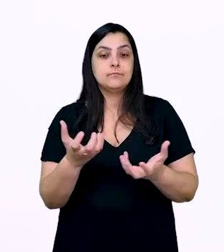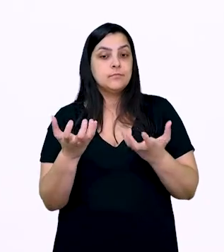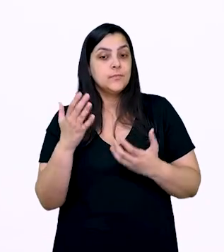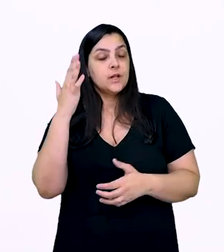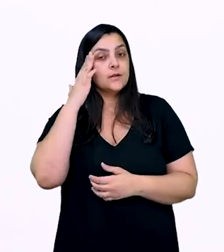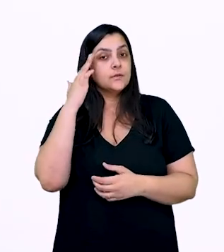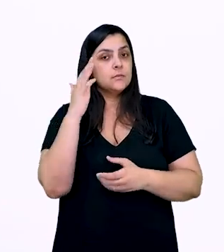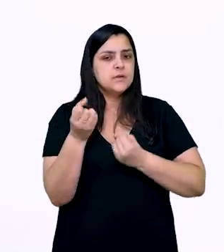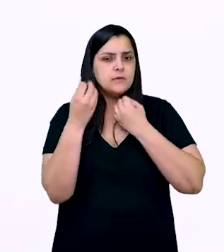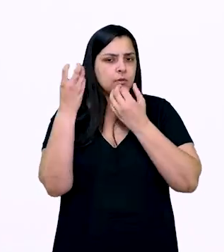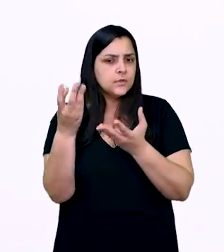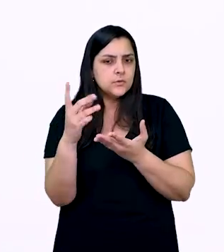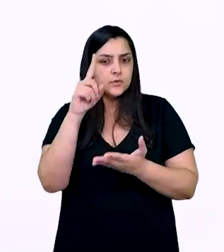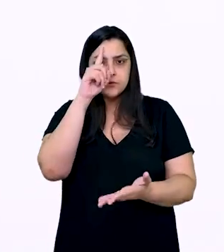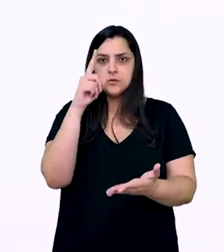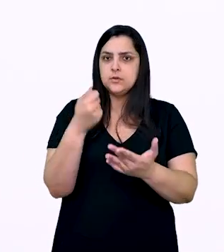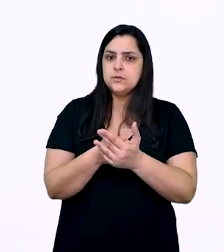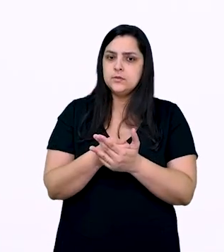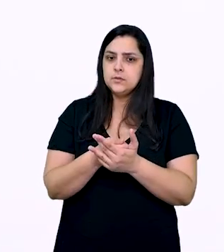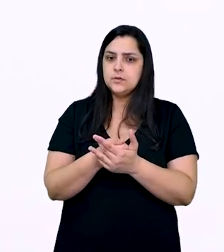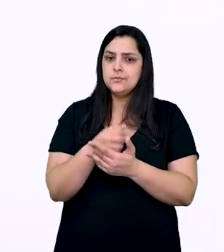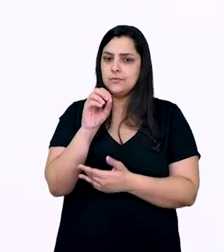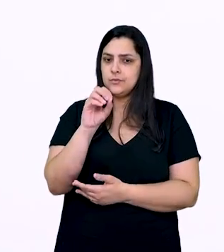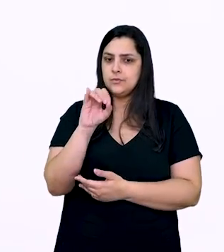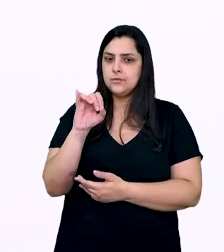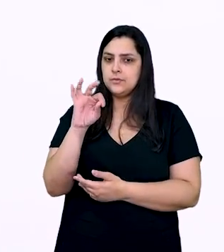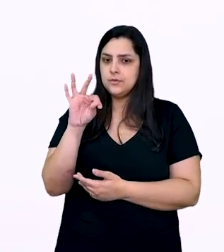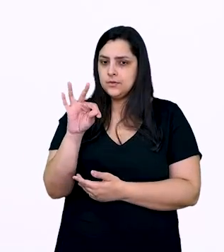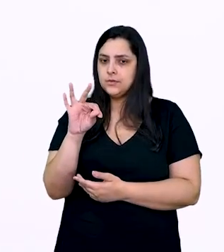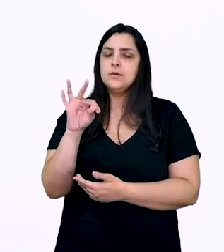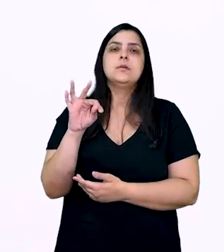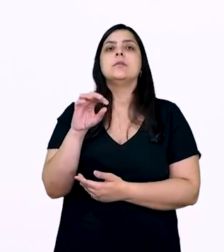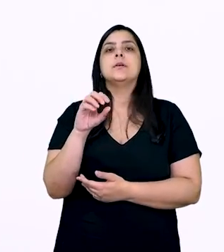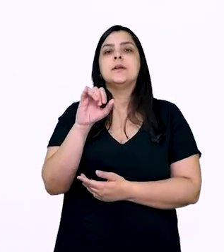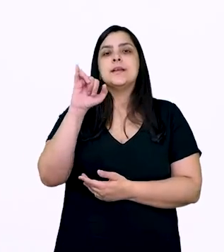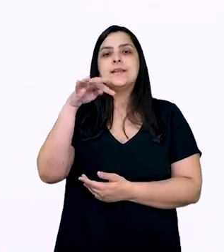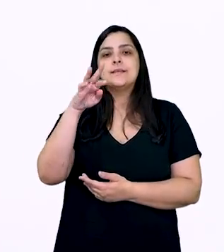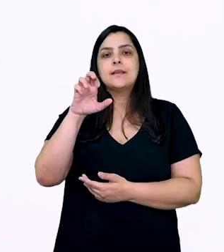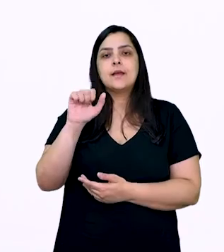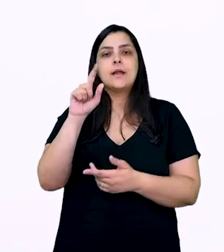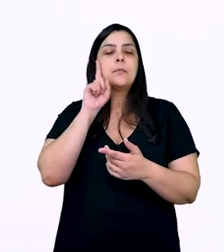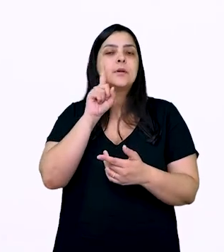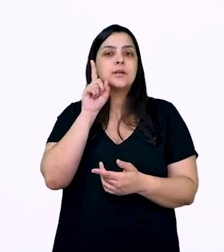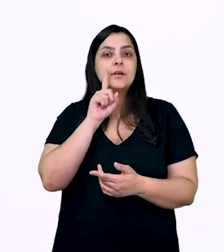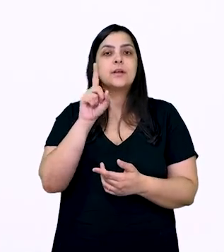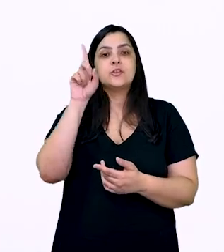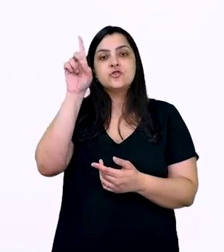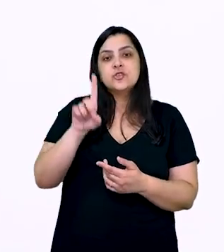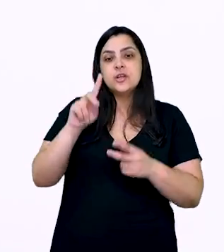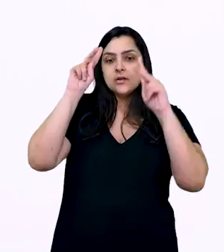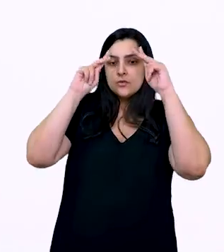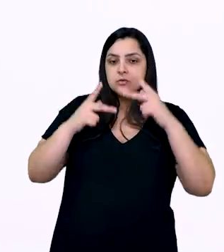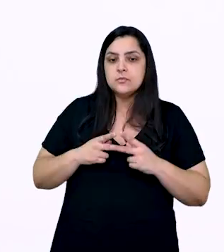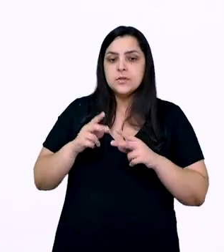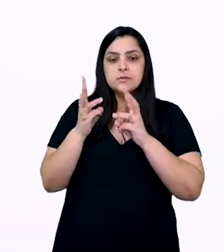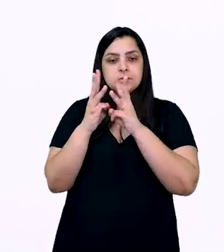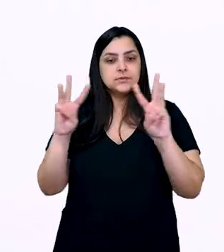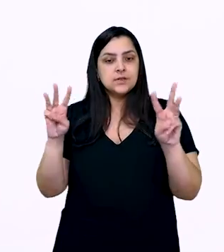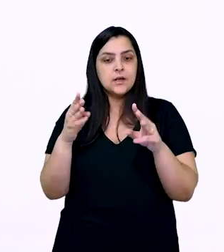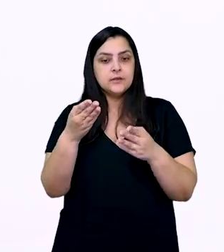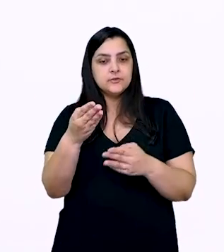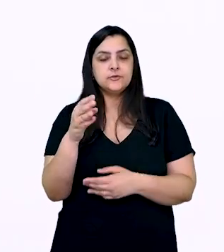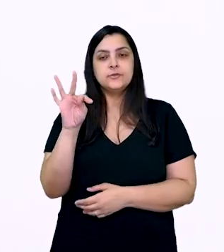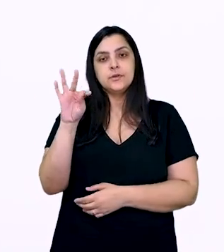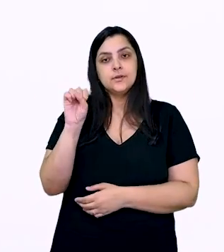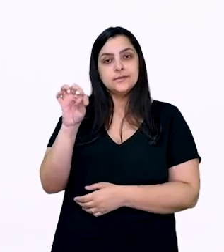E se você quiser saber mais sobre decisões da Corte Interamericana de Direitos Humanos relacionadas ao Brasil, acesse o site